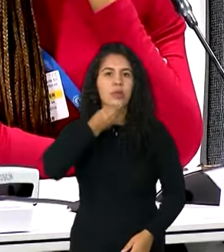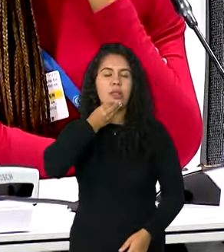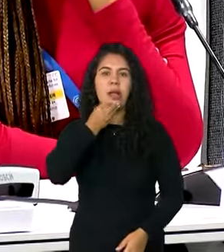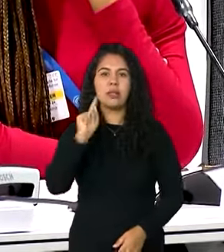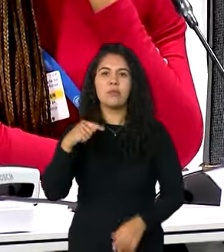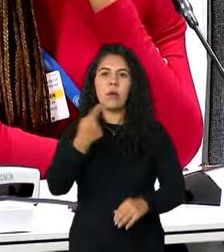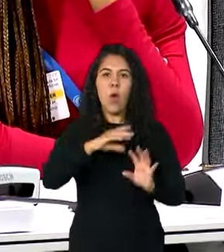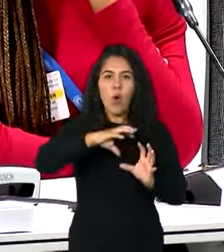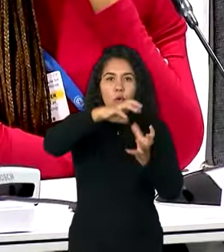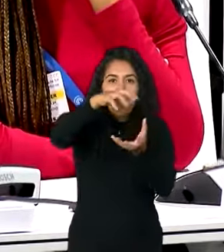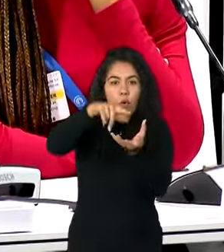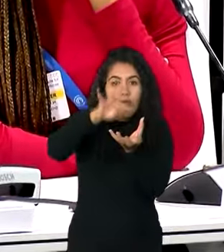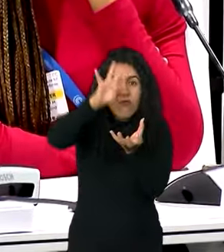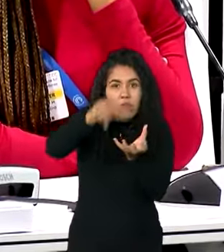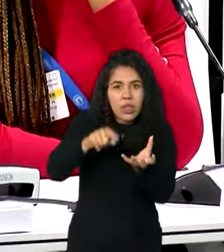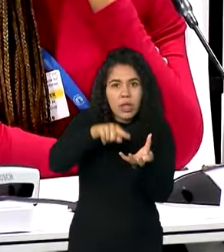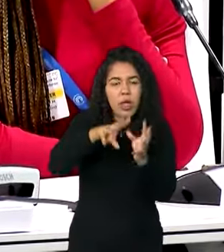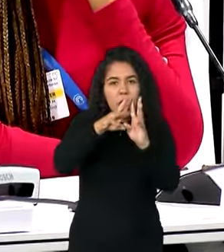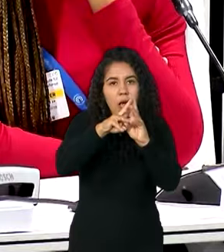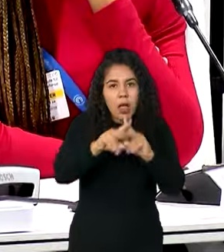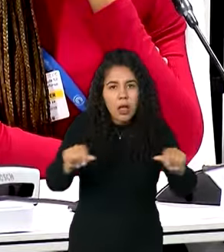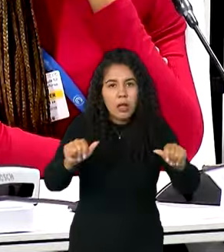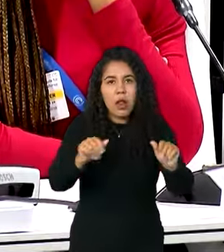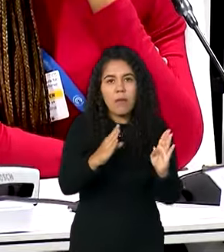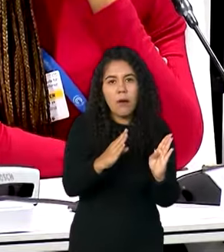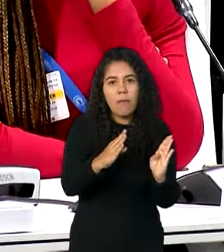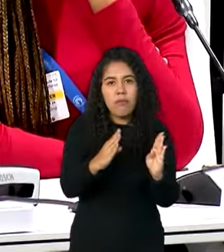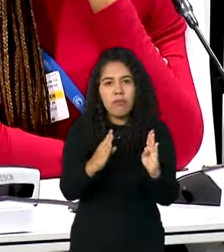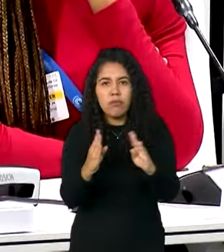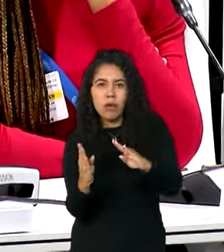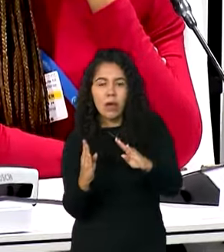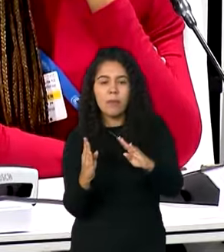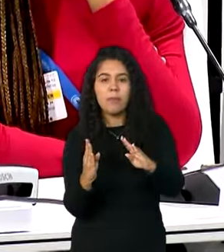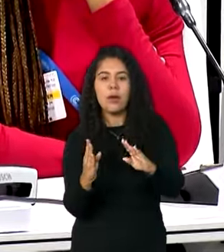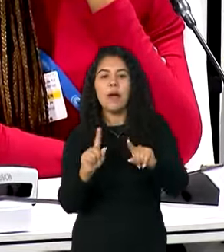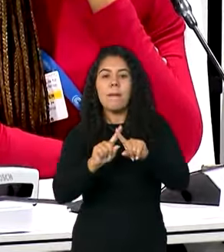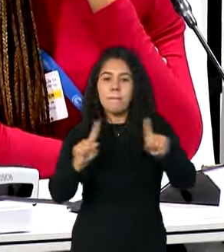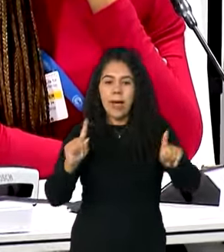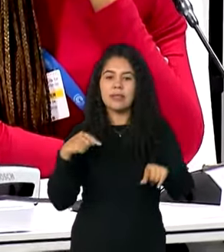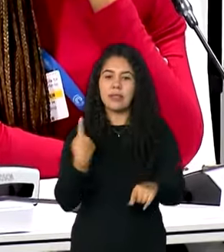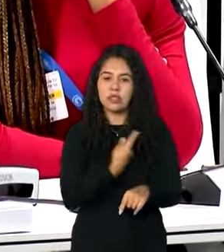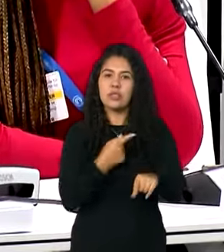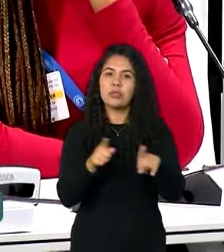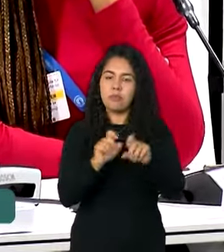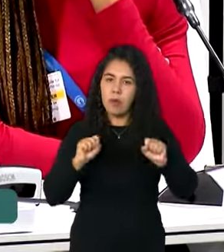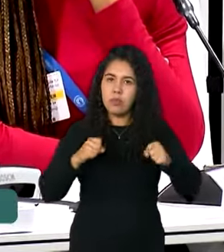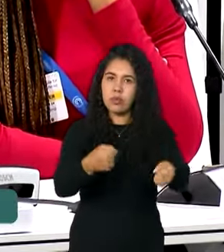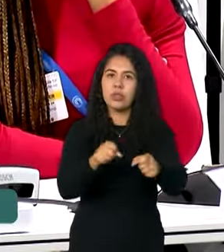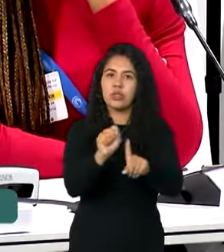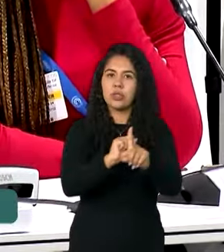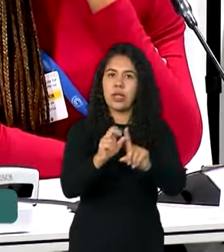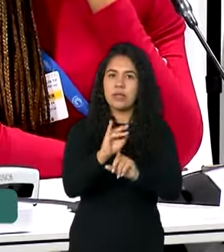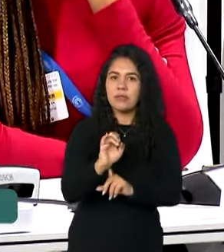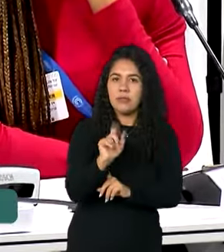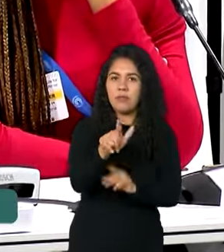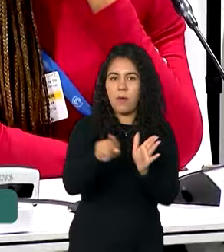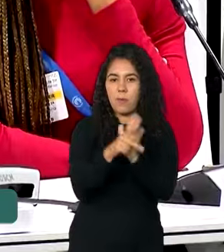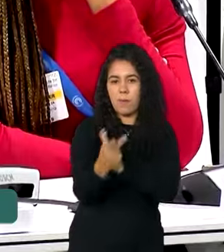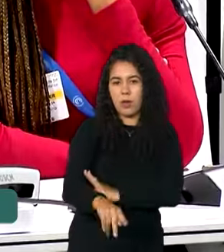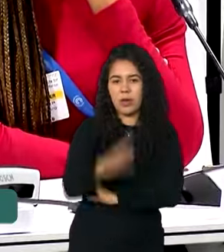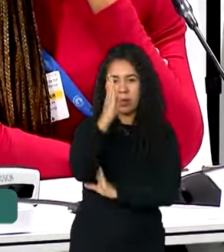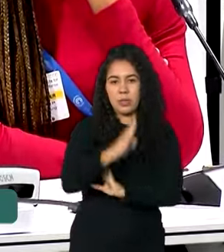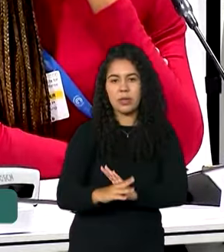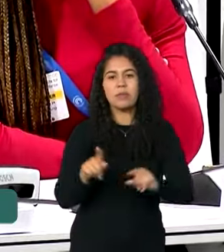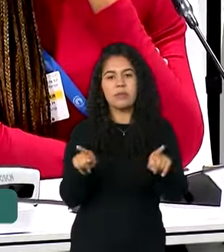o fim do mundo, um documento para além da NDC, mas de engajamento realmente da sociedade civil brasileira, aonde a gente